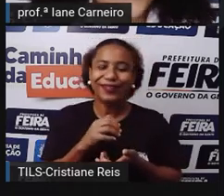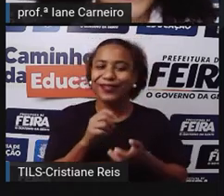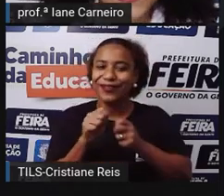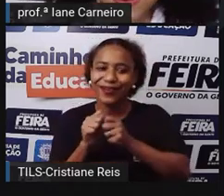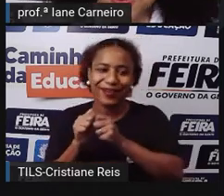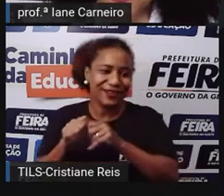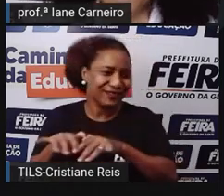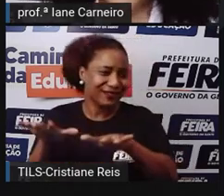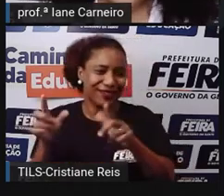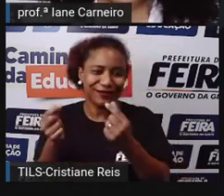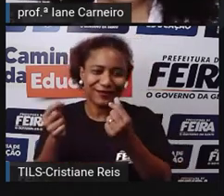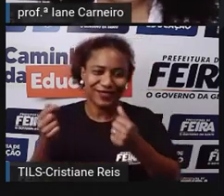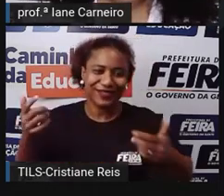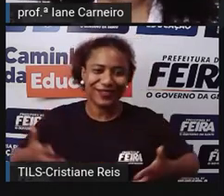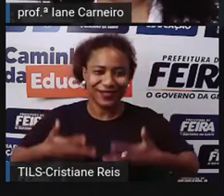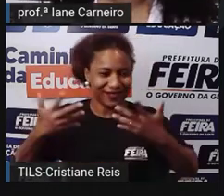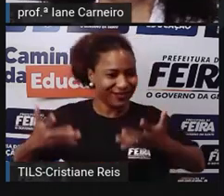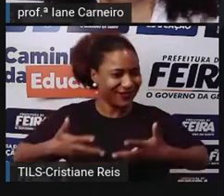assim fez